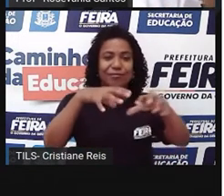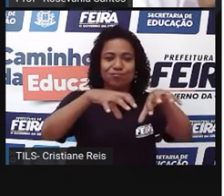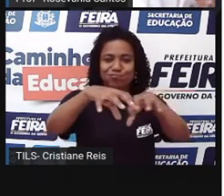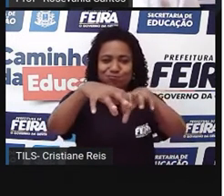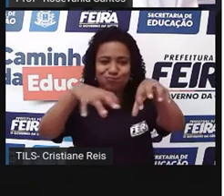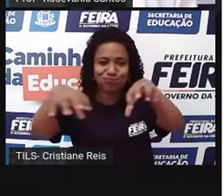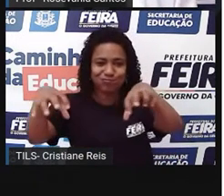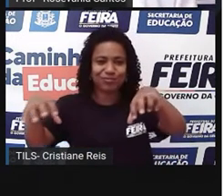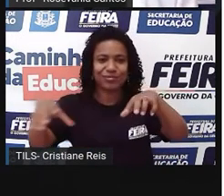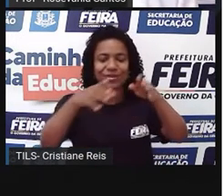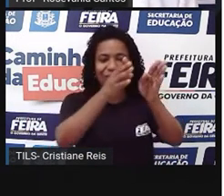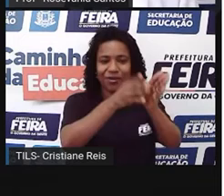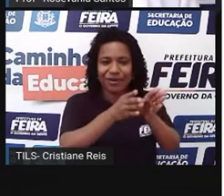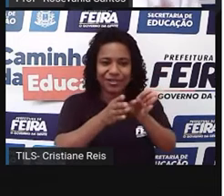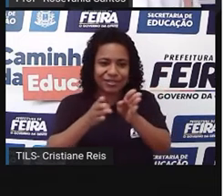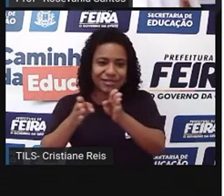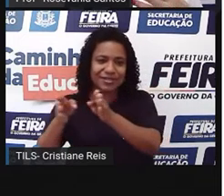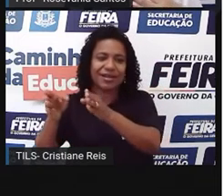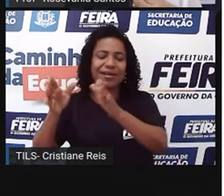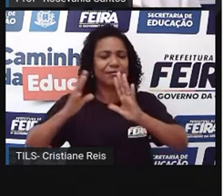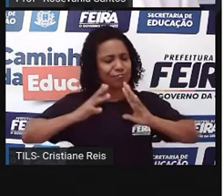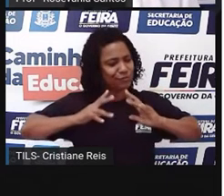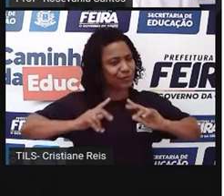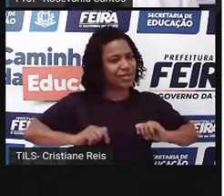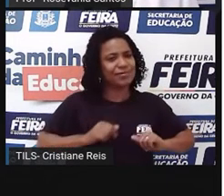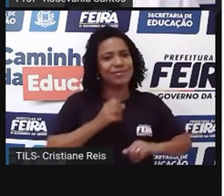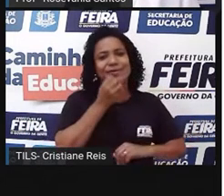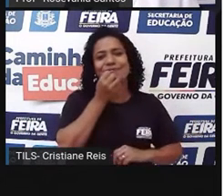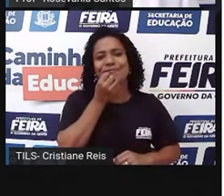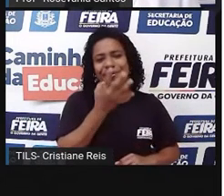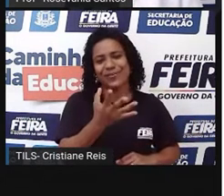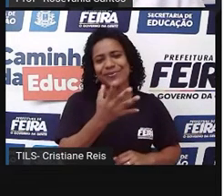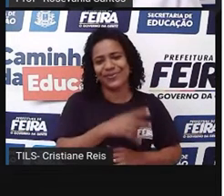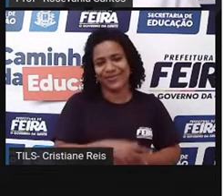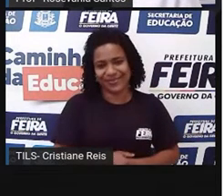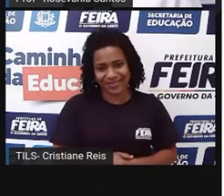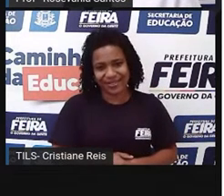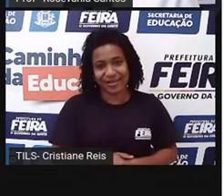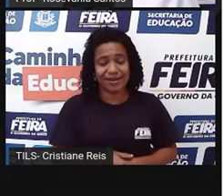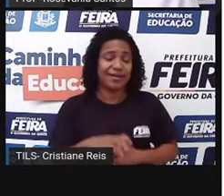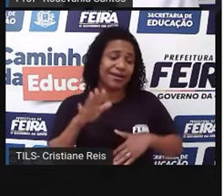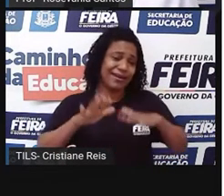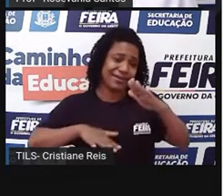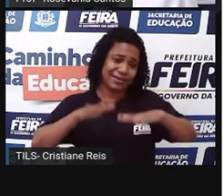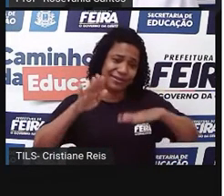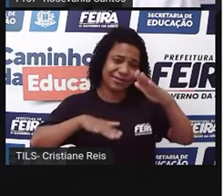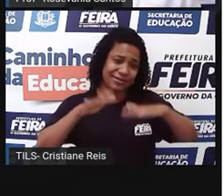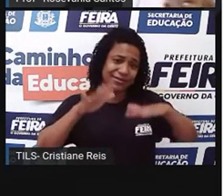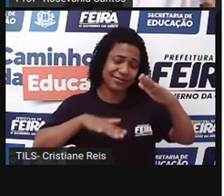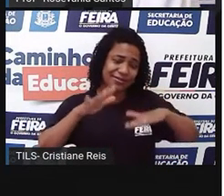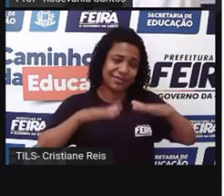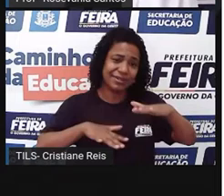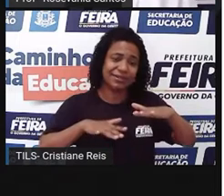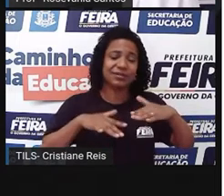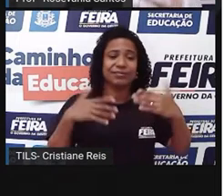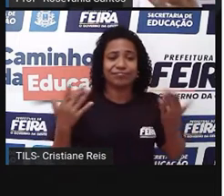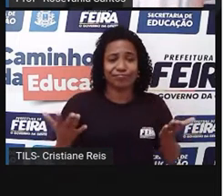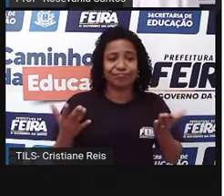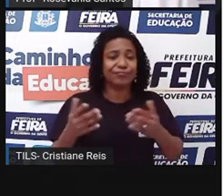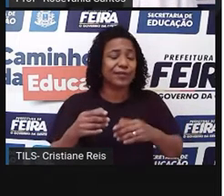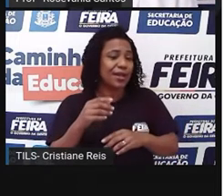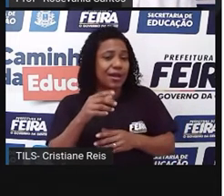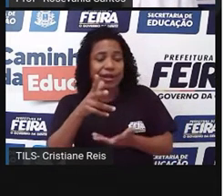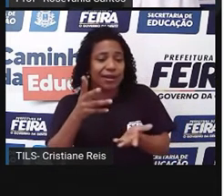Tem aquele grau de higiene grande, até e tudo, tem o cuidado. Às vezes, infelizmente, algumas autoridades públicas não